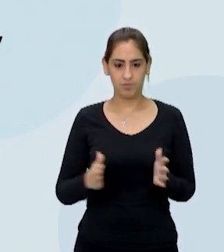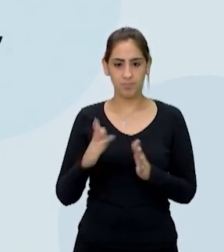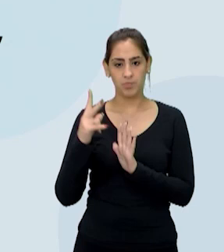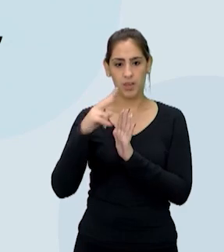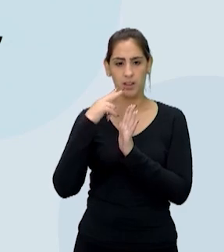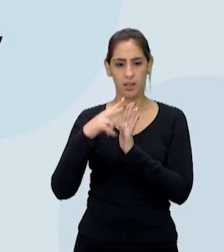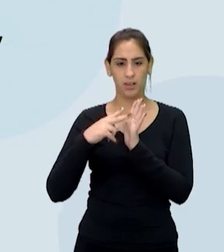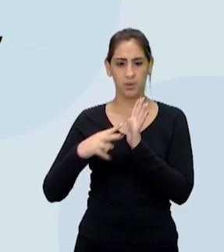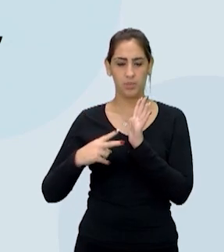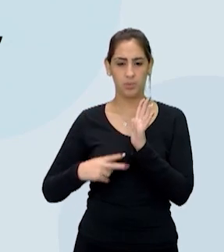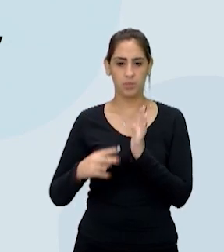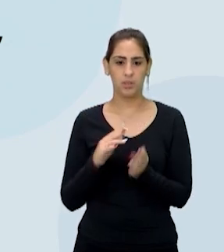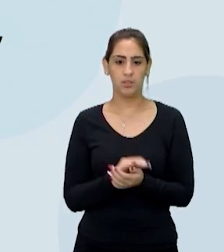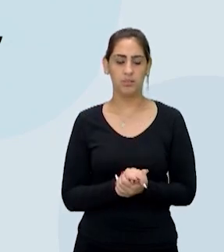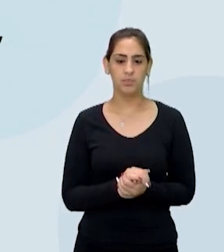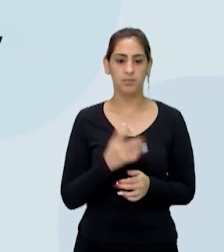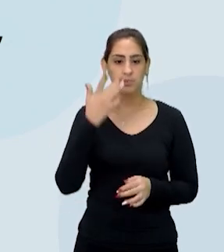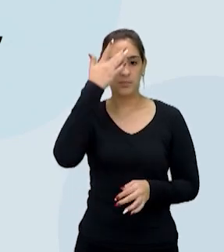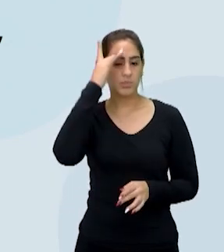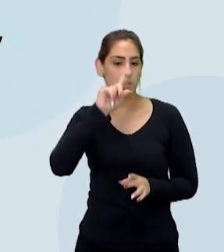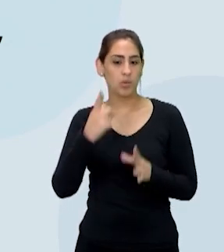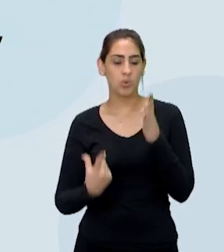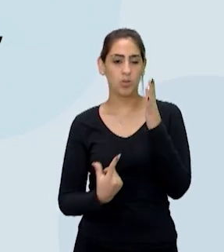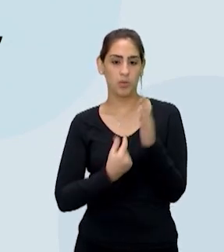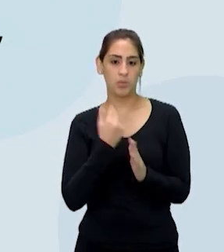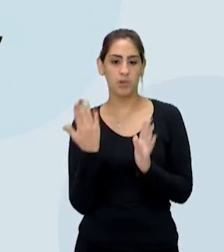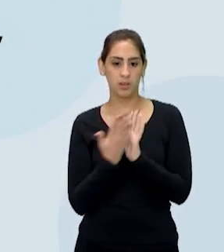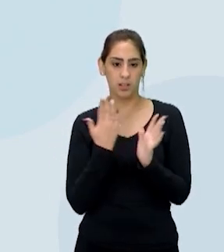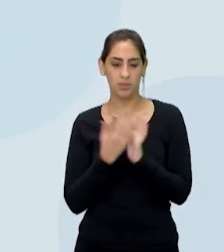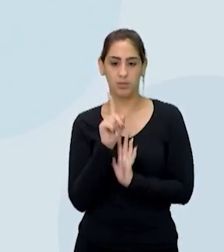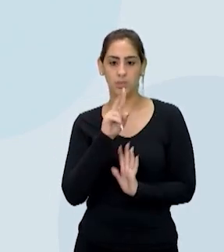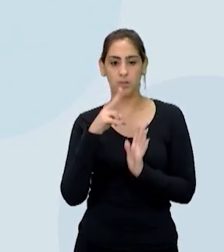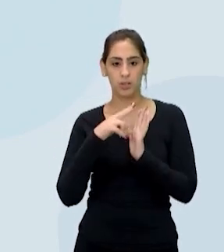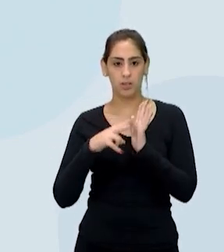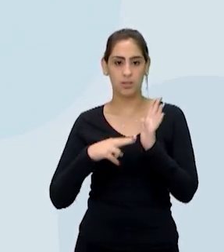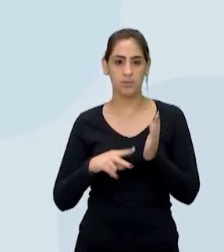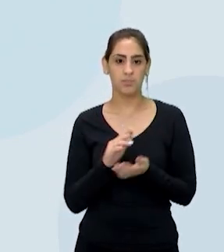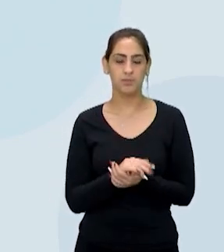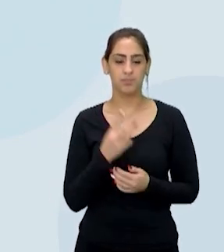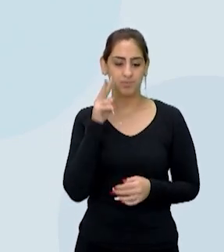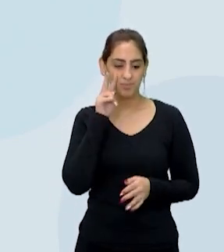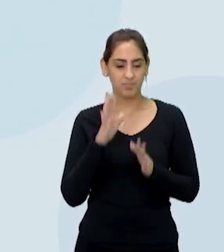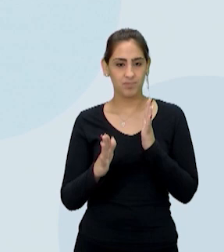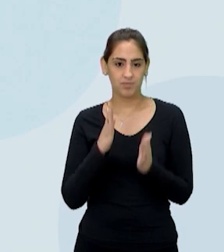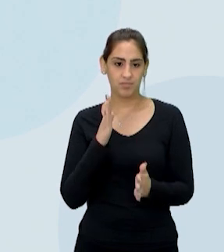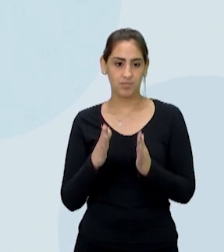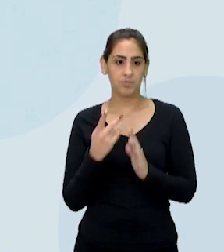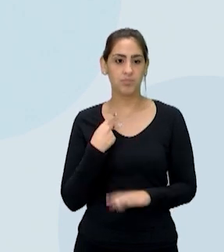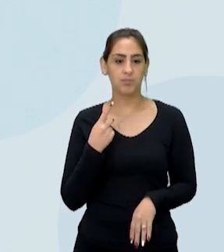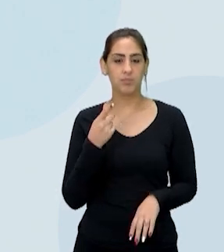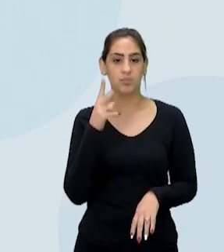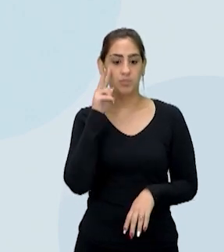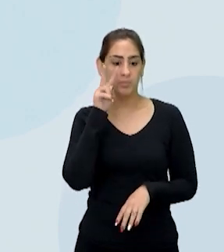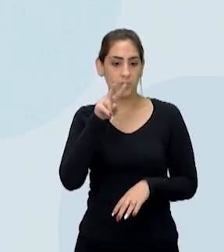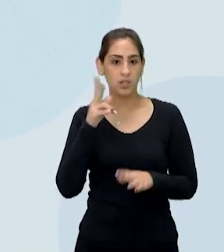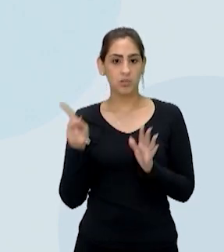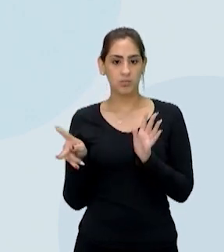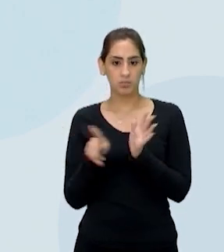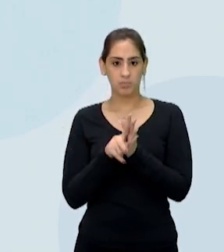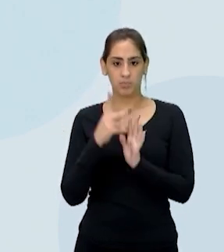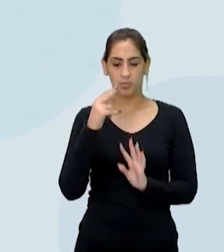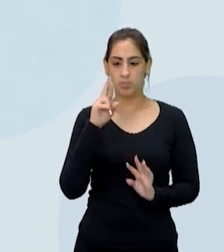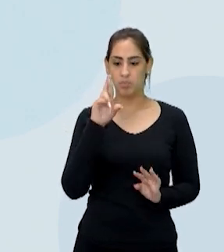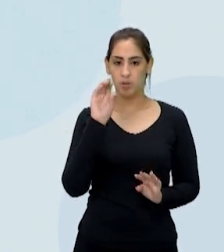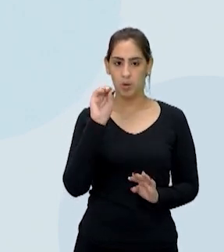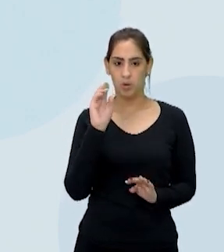da leitura, o pessoal não compra livro, não lê, e a gente tem esse parâmetro aí. O Instituto Pro Livro, né, segundo